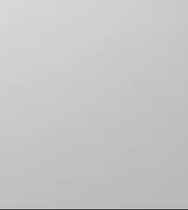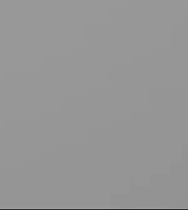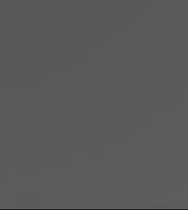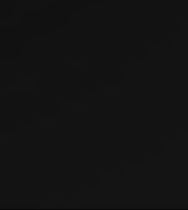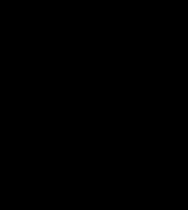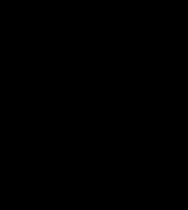Tchau Tchau